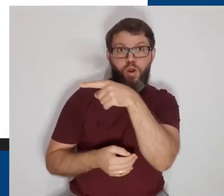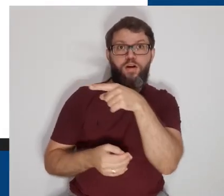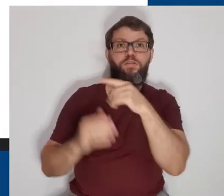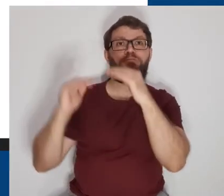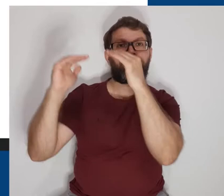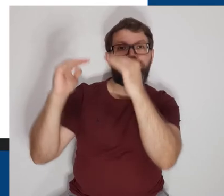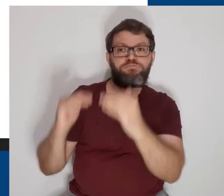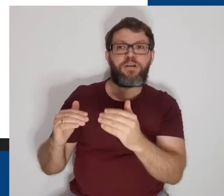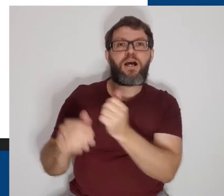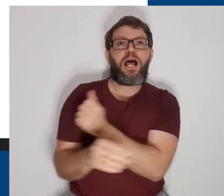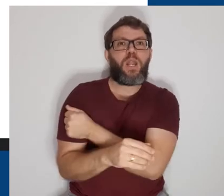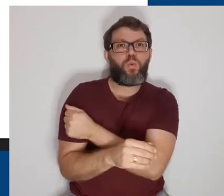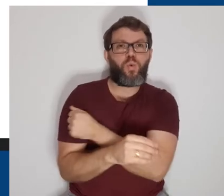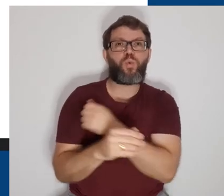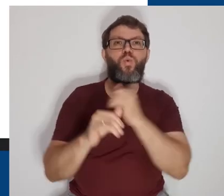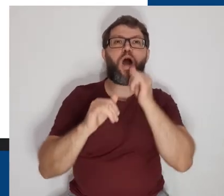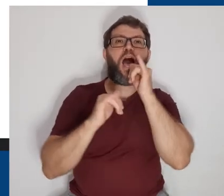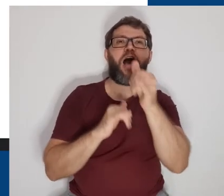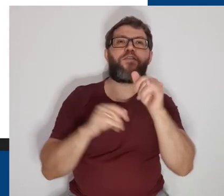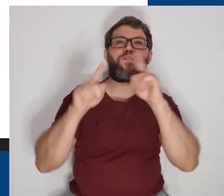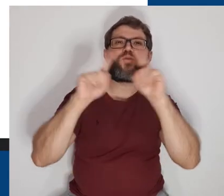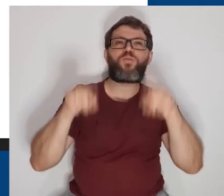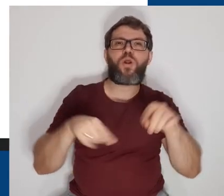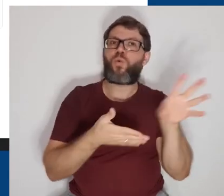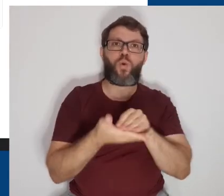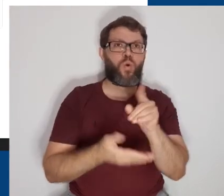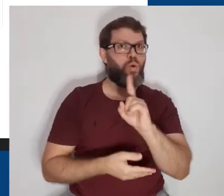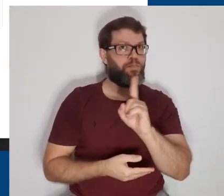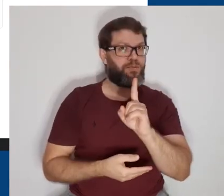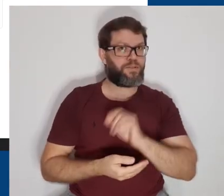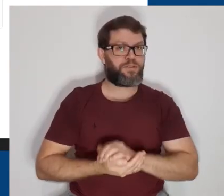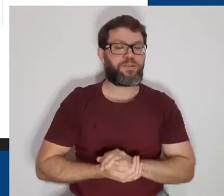alunos e os avisos do mural não vão ser copiados.